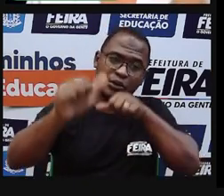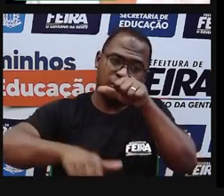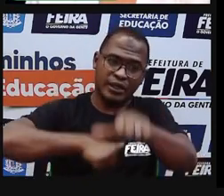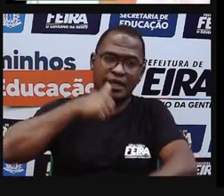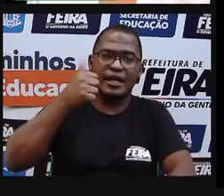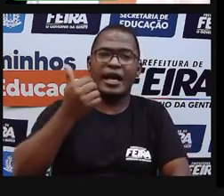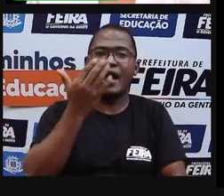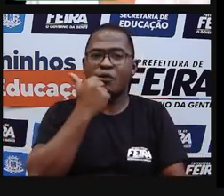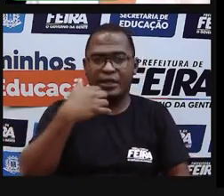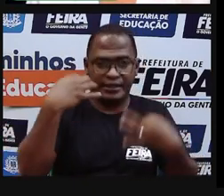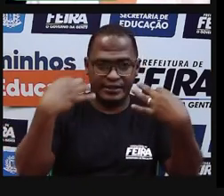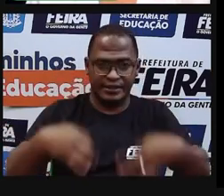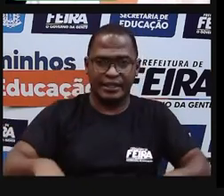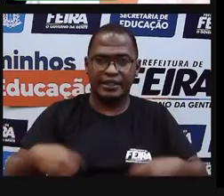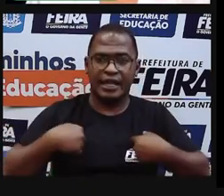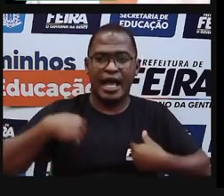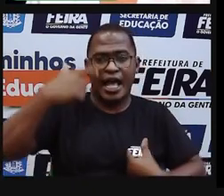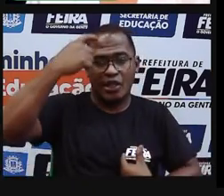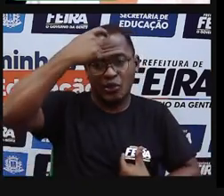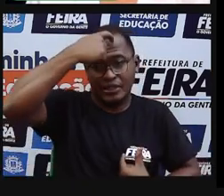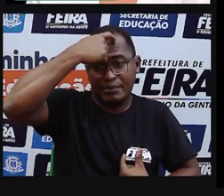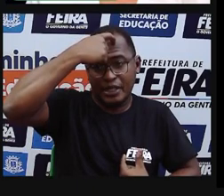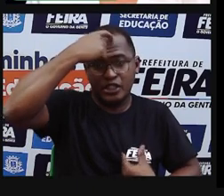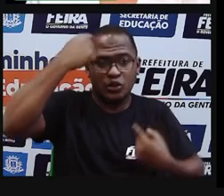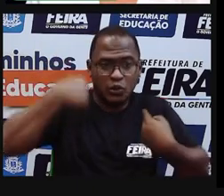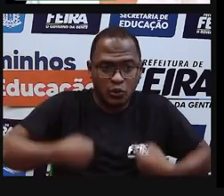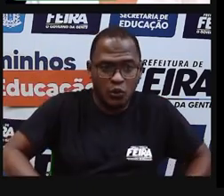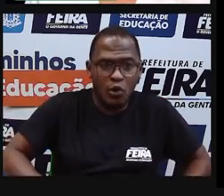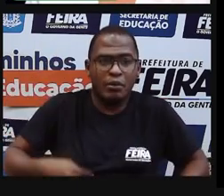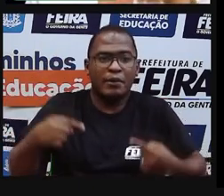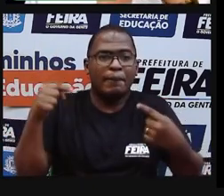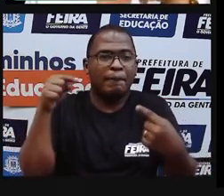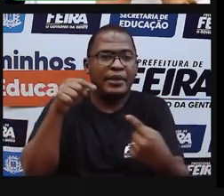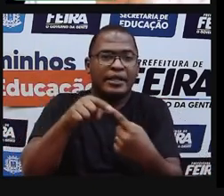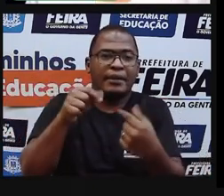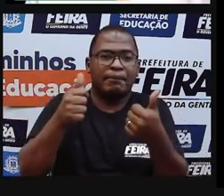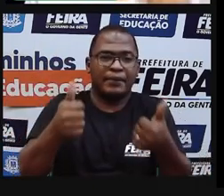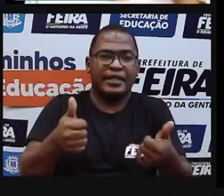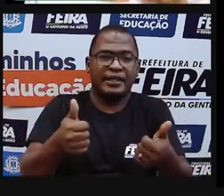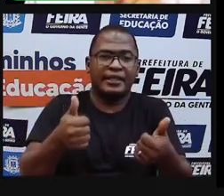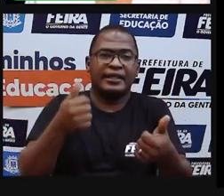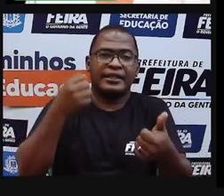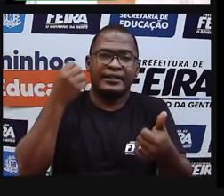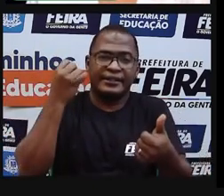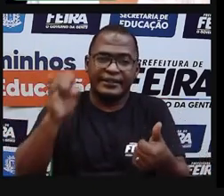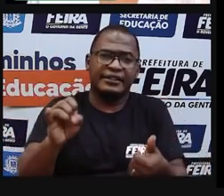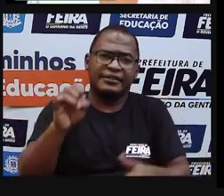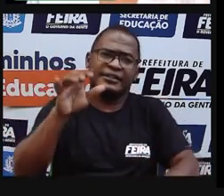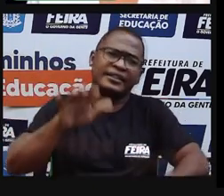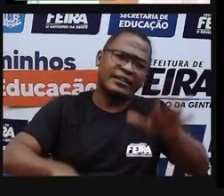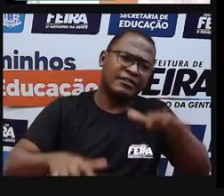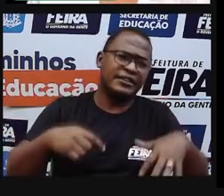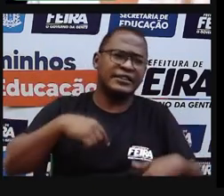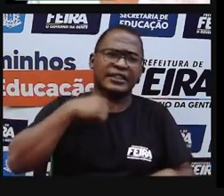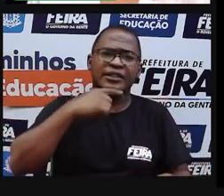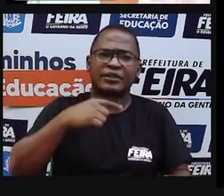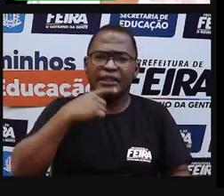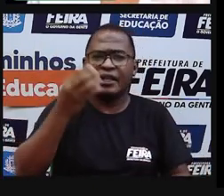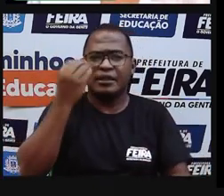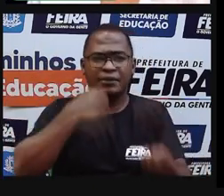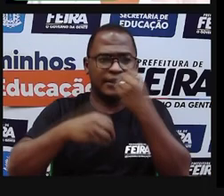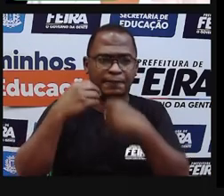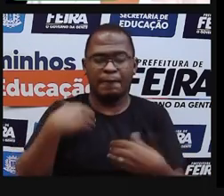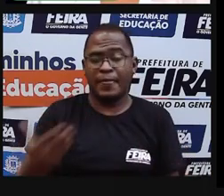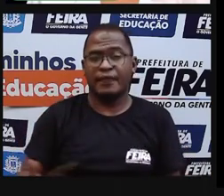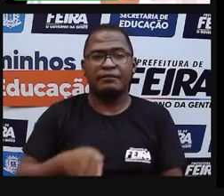E a nossa mente escolhendo uma alimentação saudável. Se você sabe disso, comece a partir de hoje melhorando e mudando seus